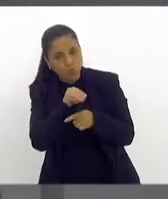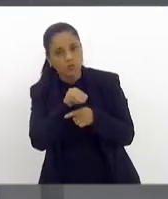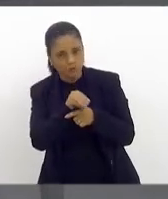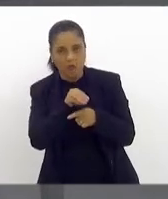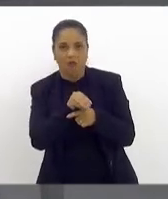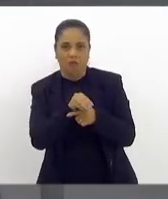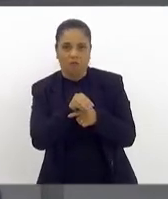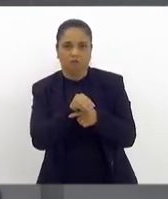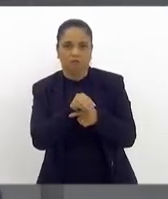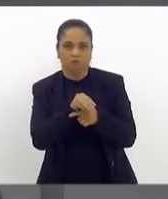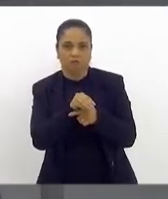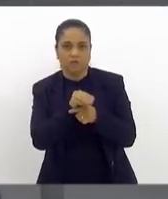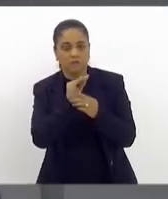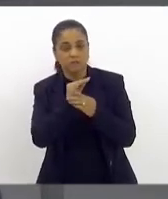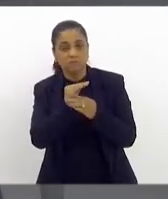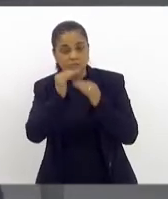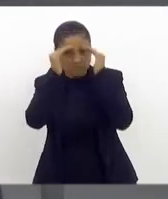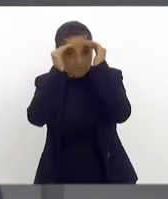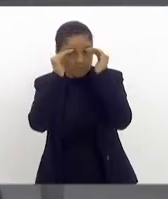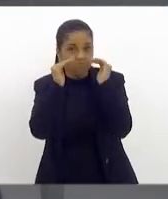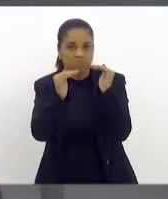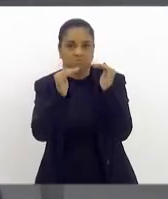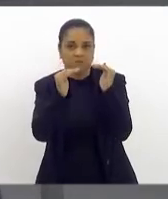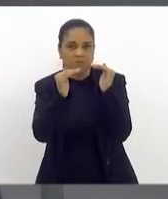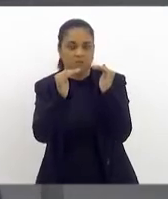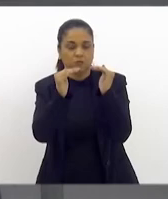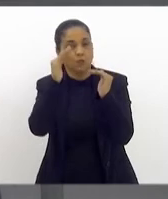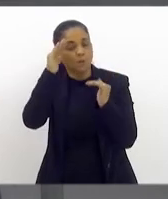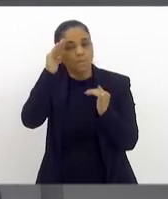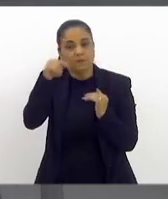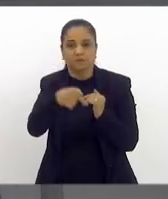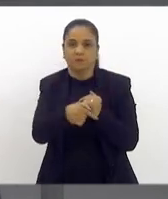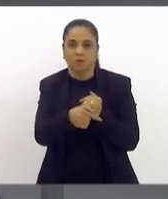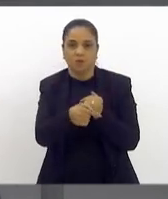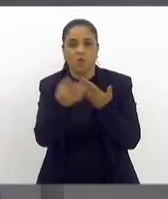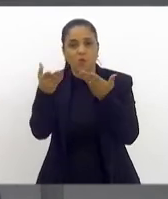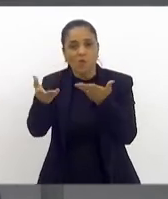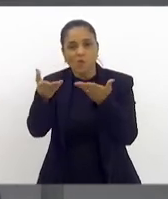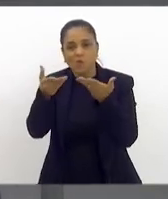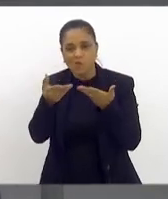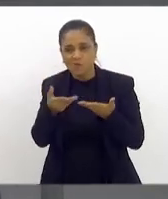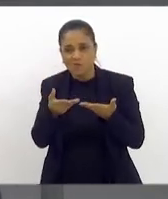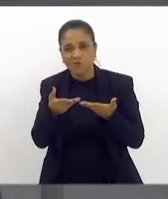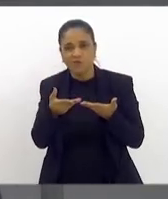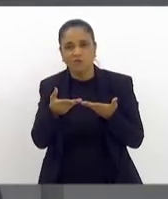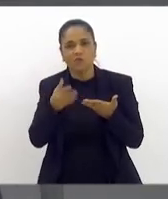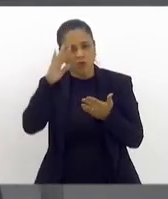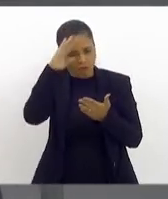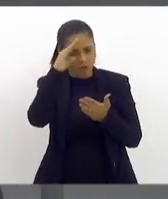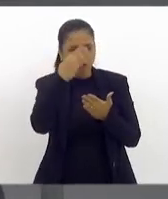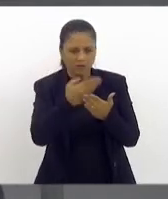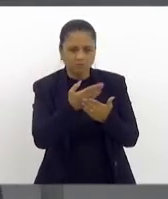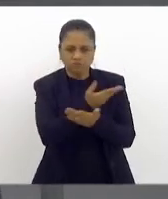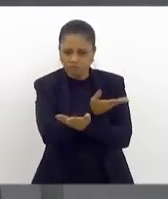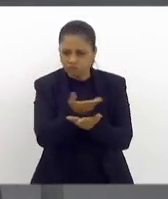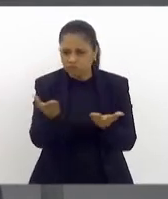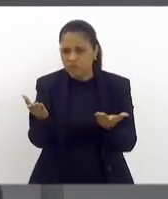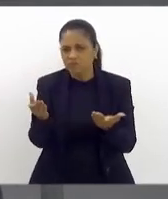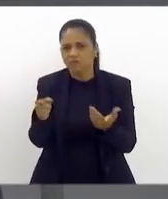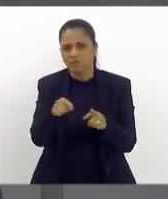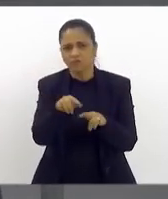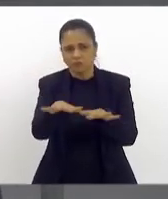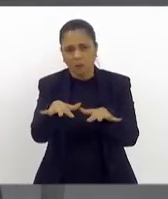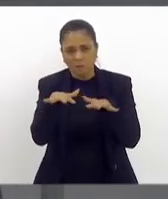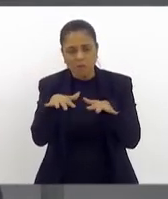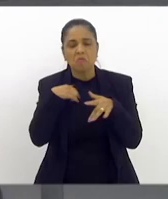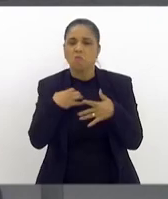acima de tudo, respeito. Então, convido a todos hoje, acredito que a maioria que está aqui tem conhecimento